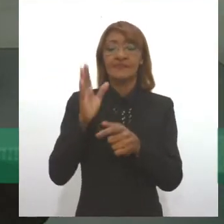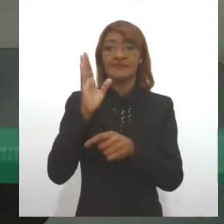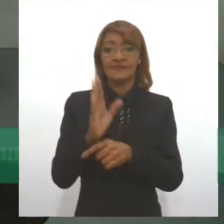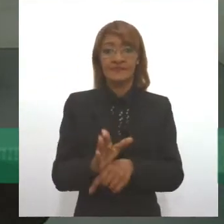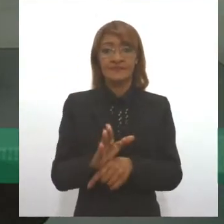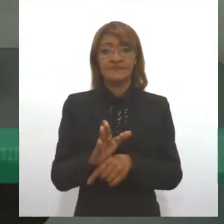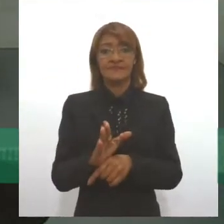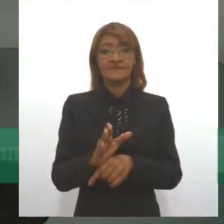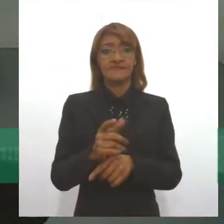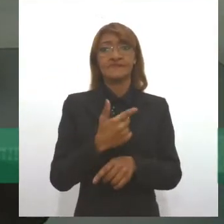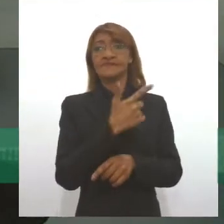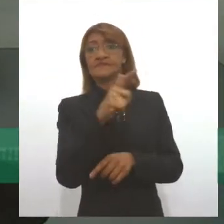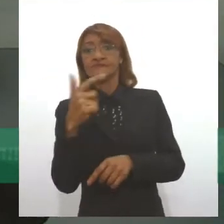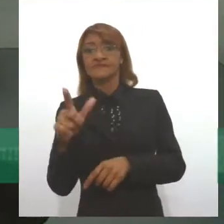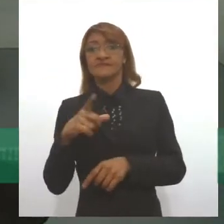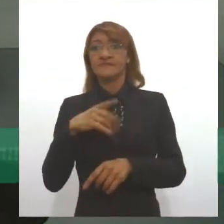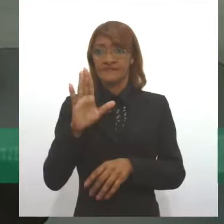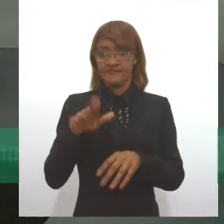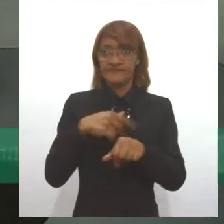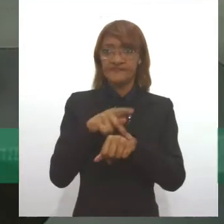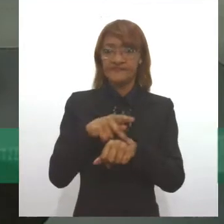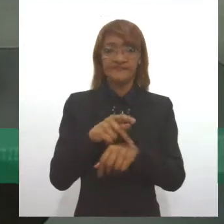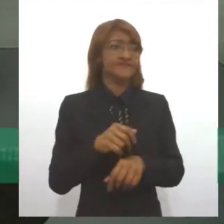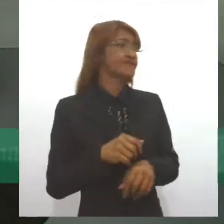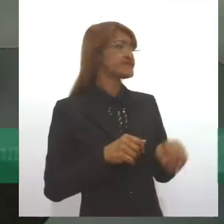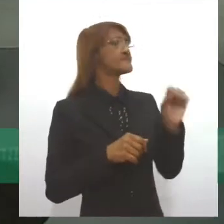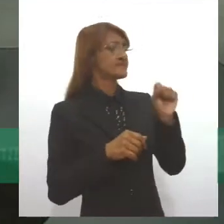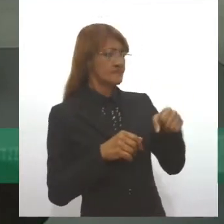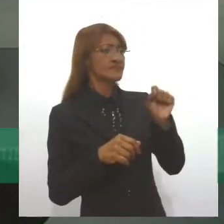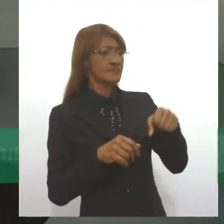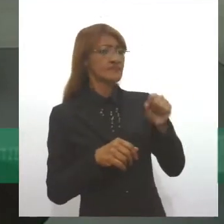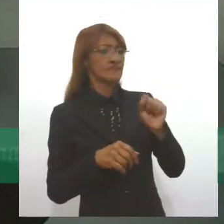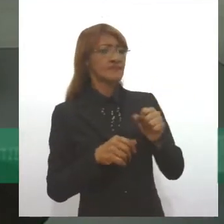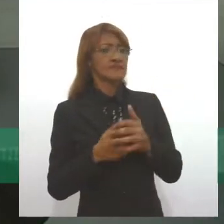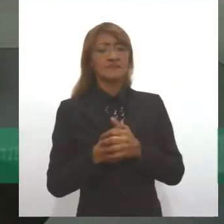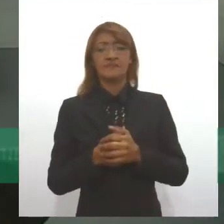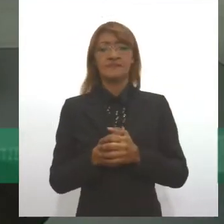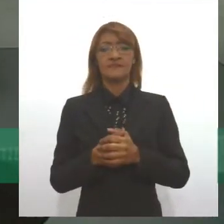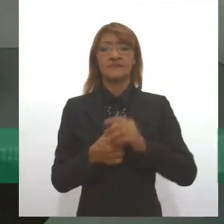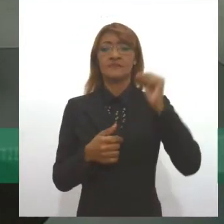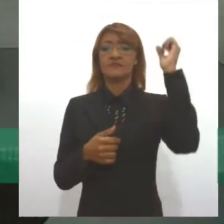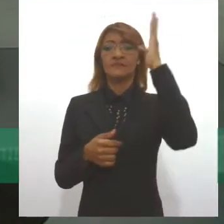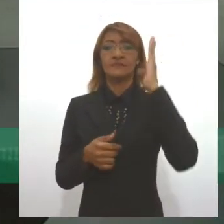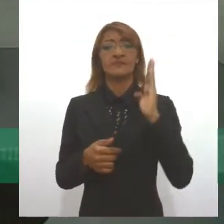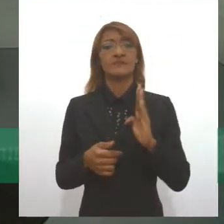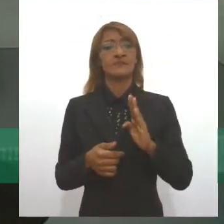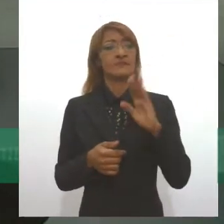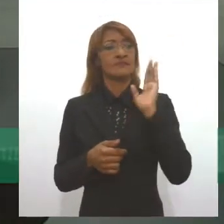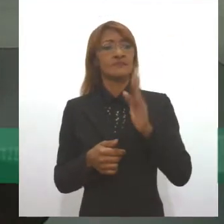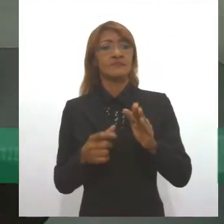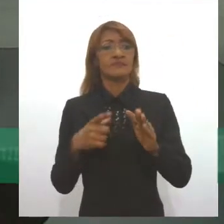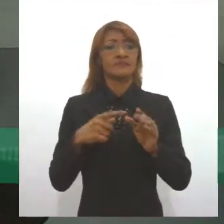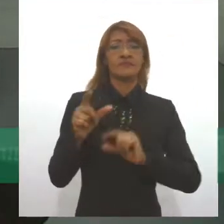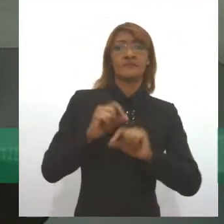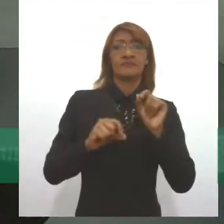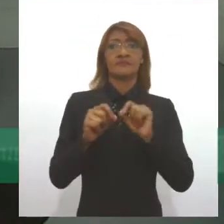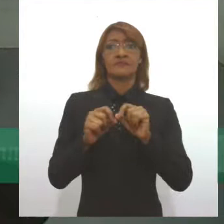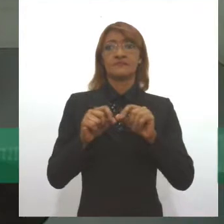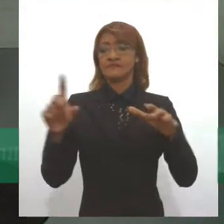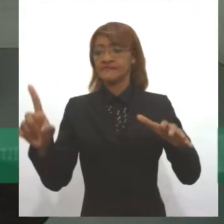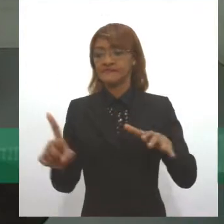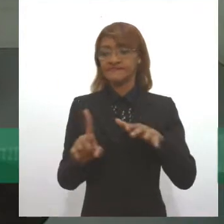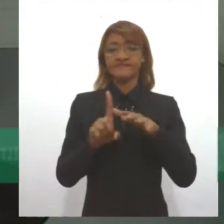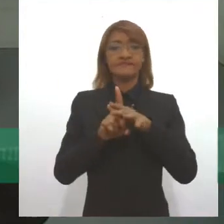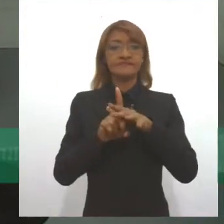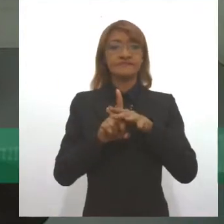minorias que a gente tem aí no país? Sem dúvida. O Brasil consegue segregar os que já são segregados. Nós